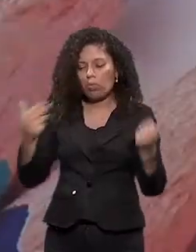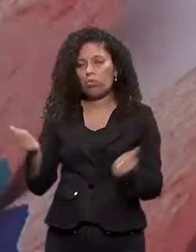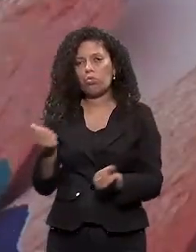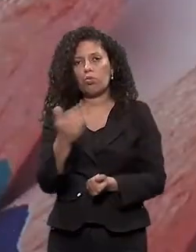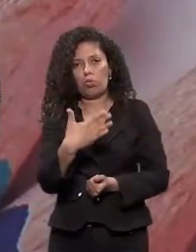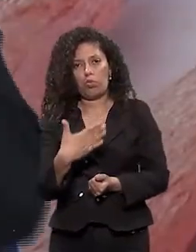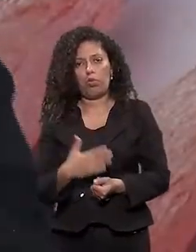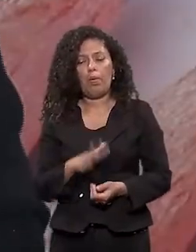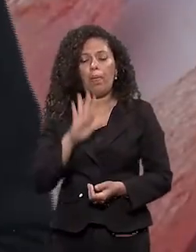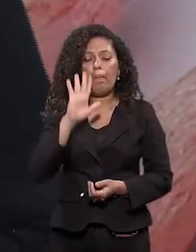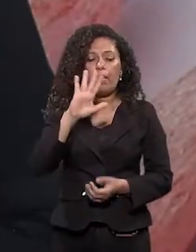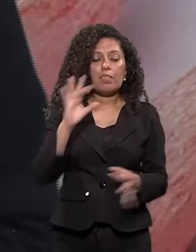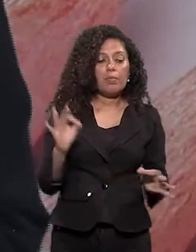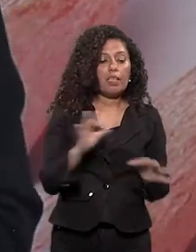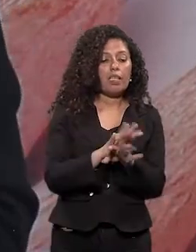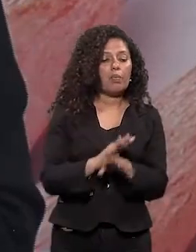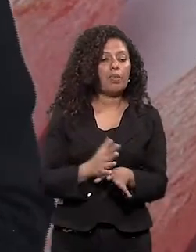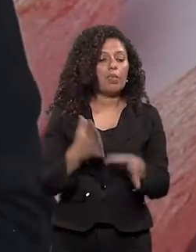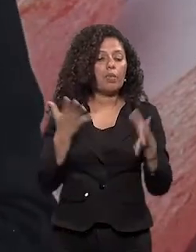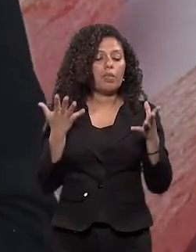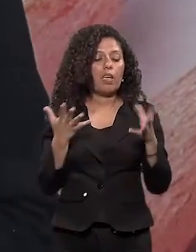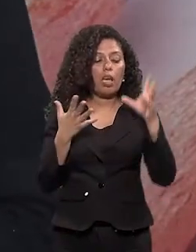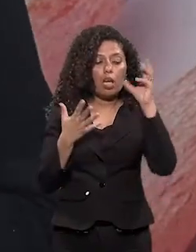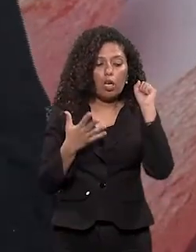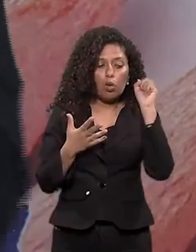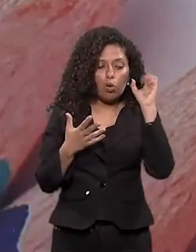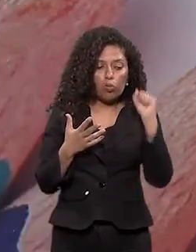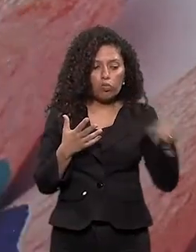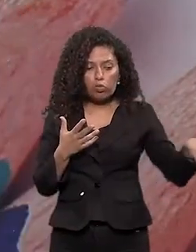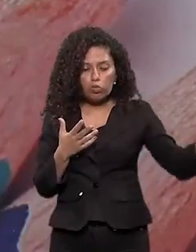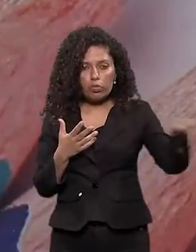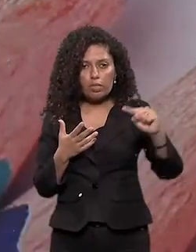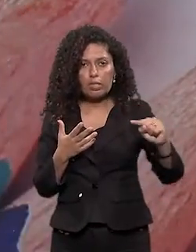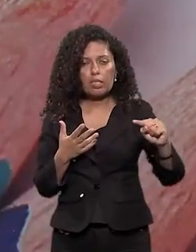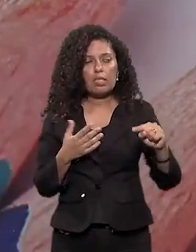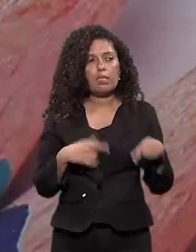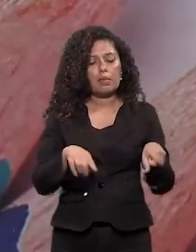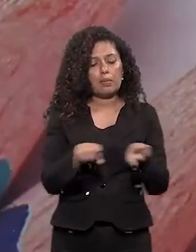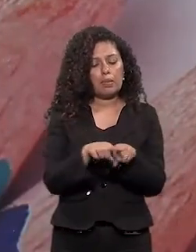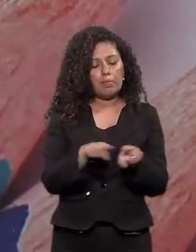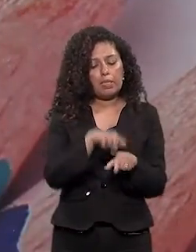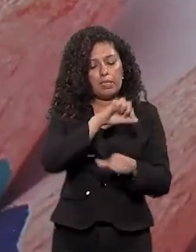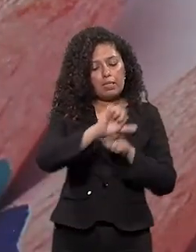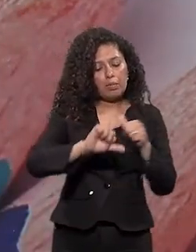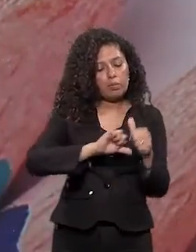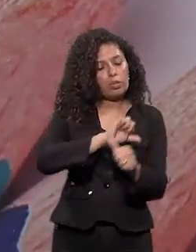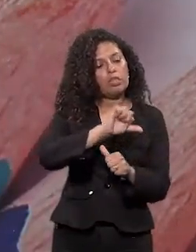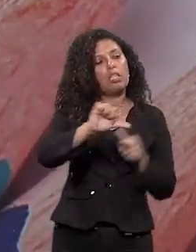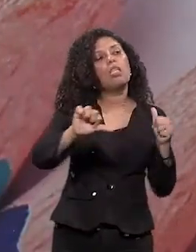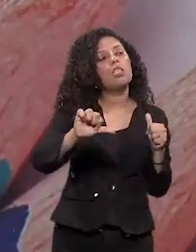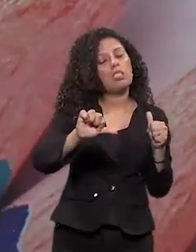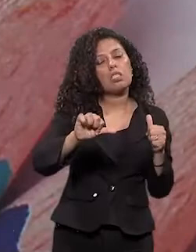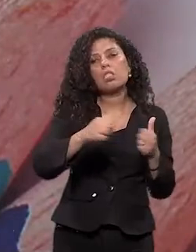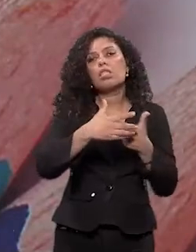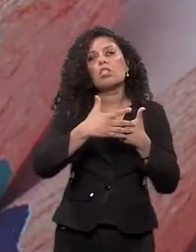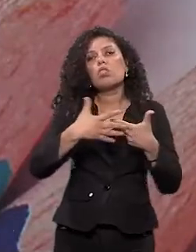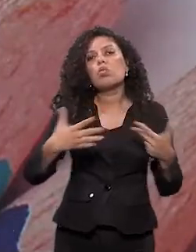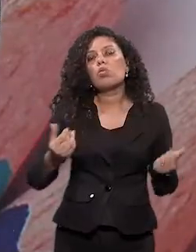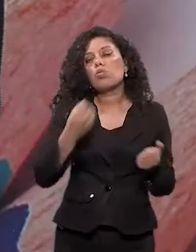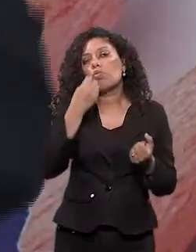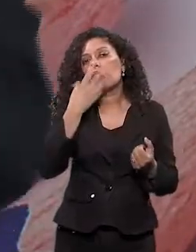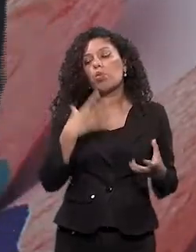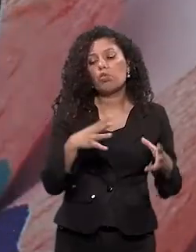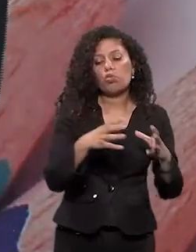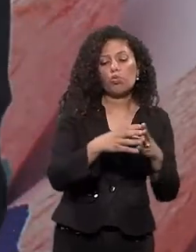E aí, para encerrar Eu queria ouvir algum relato de vocês também Dessa transformação Dessa coisa boa Num